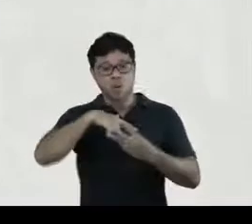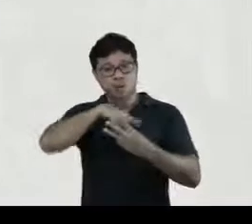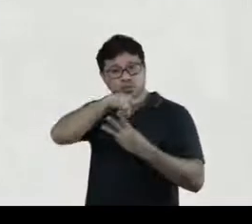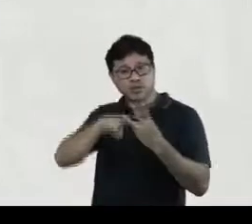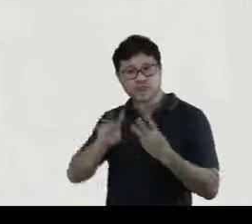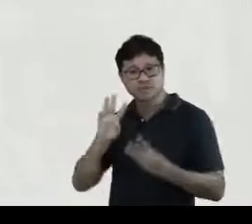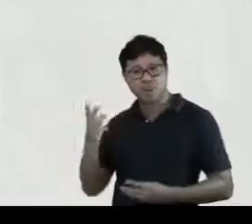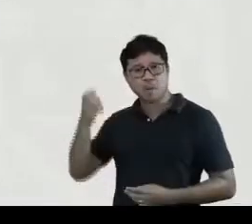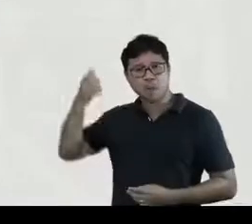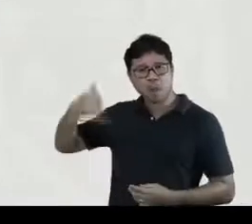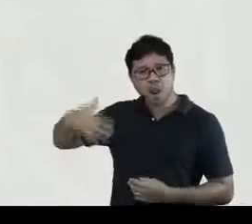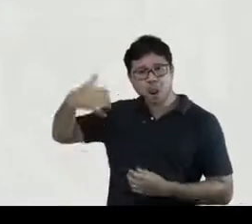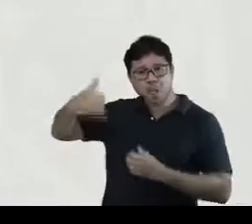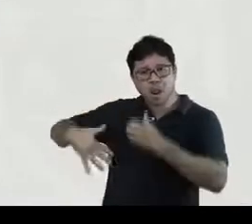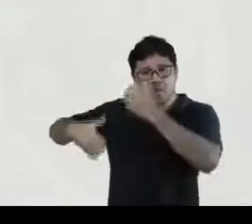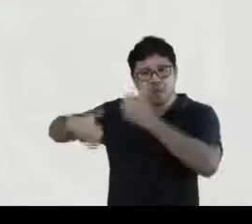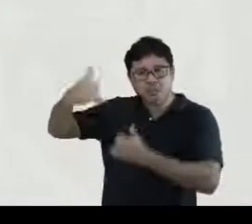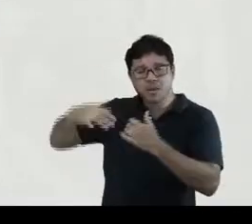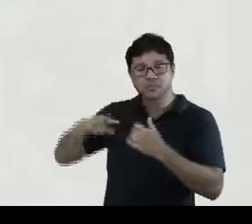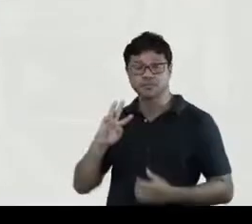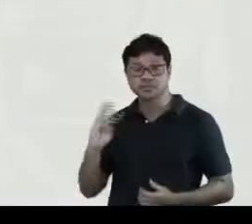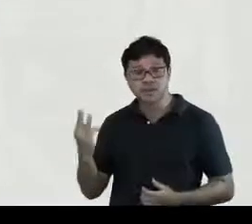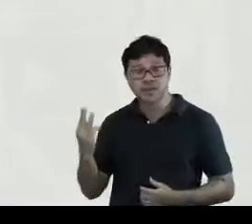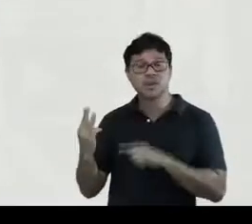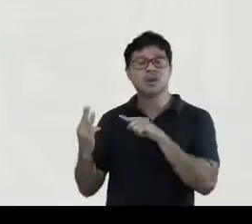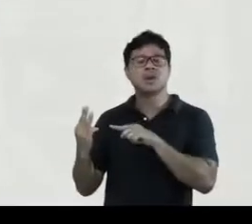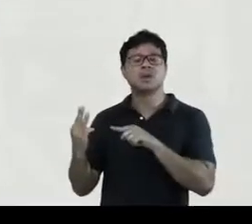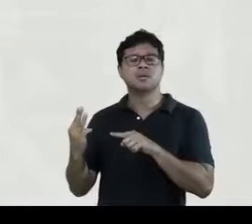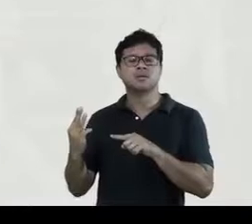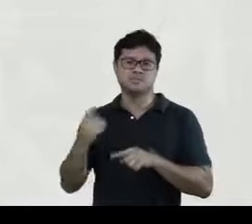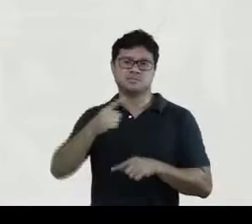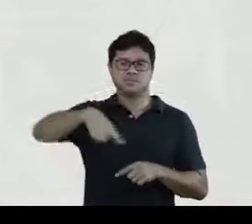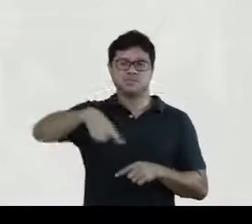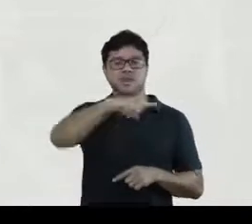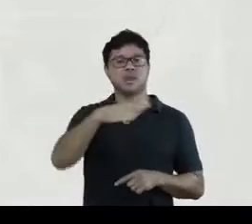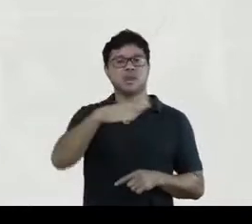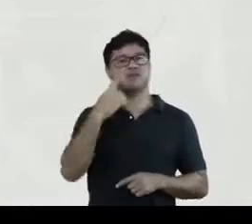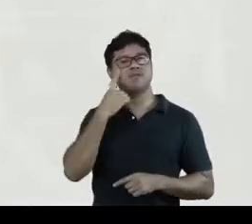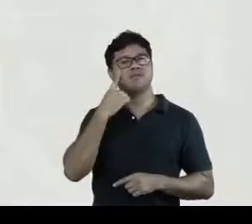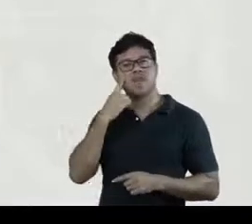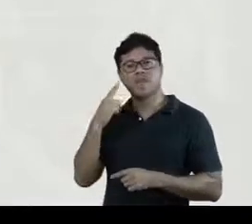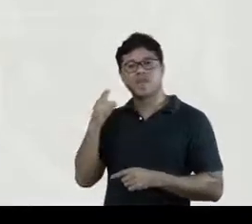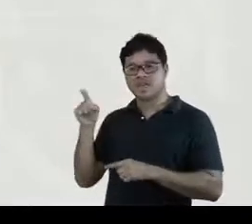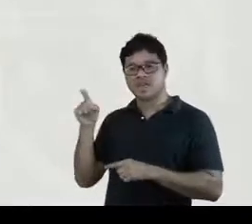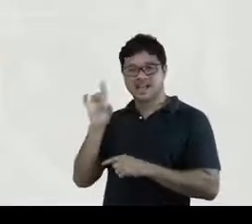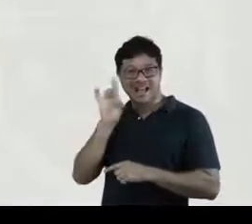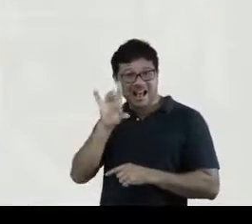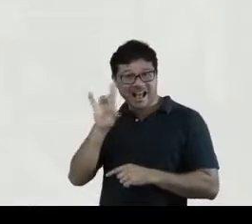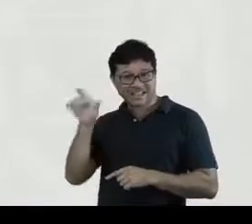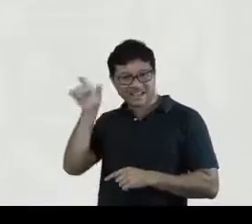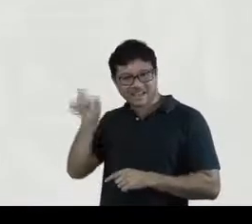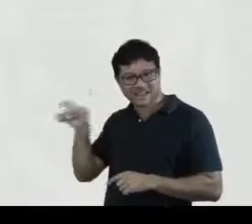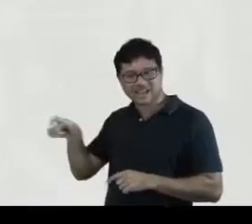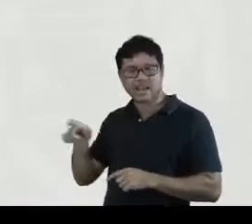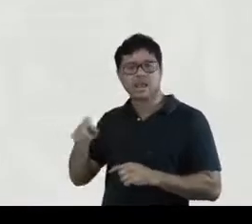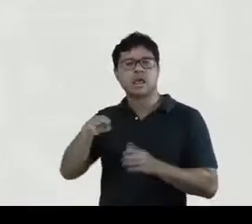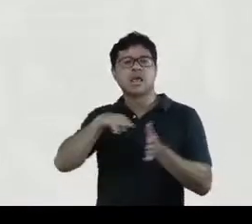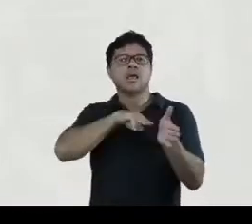palestrantes, não é? Eles, vocês apontam metodologias